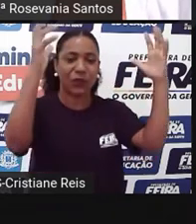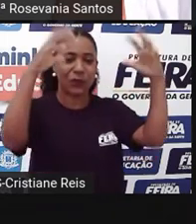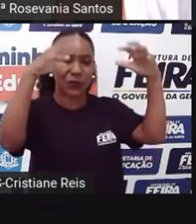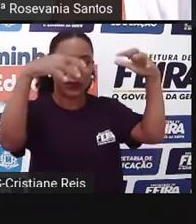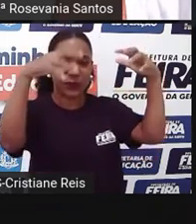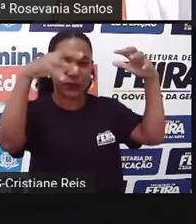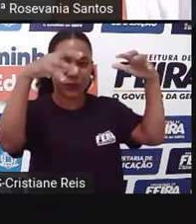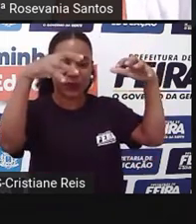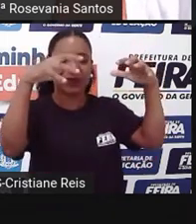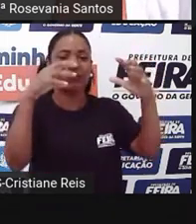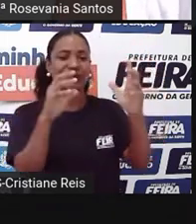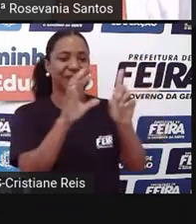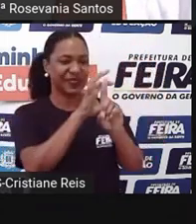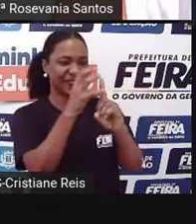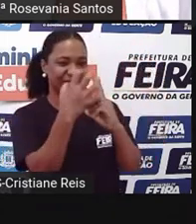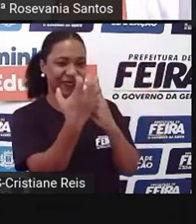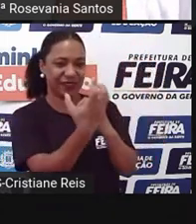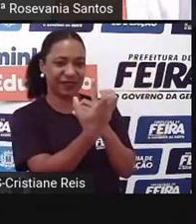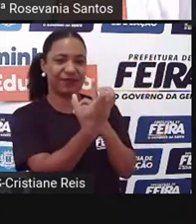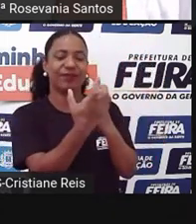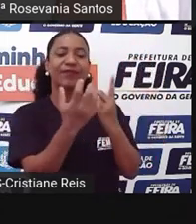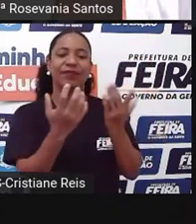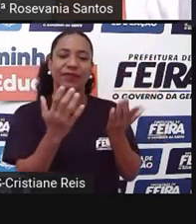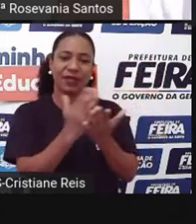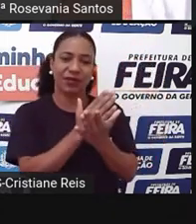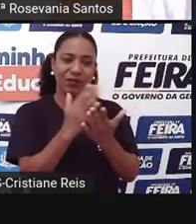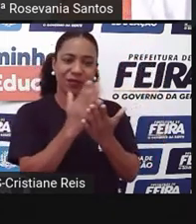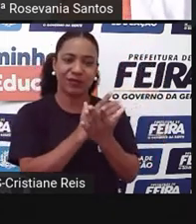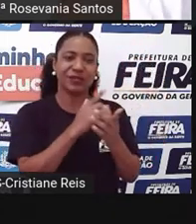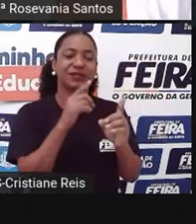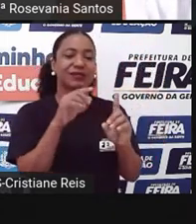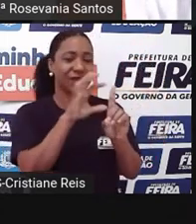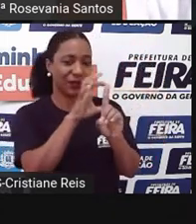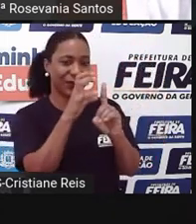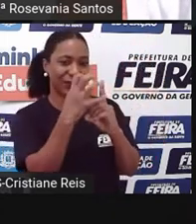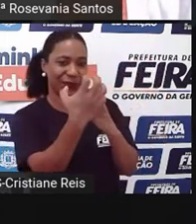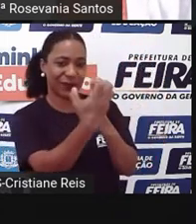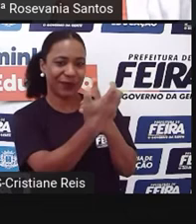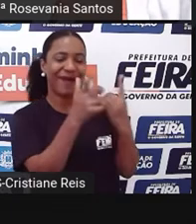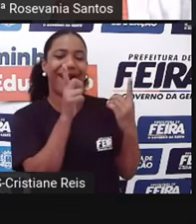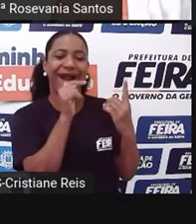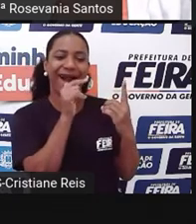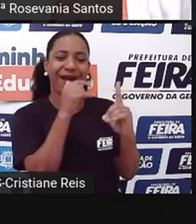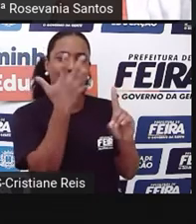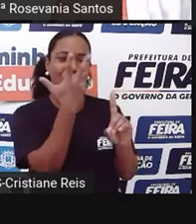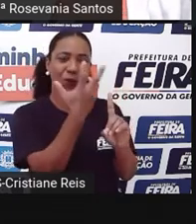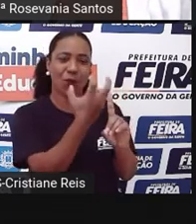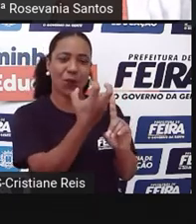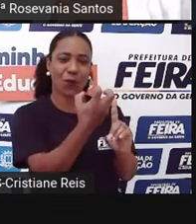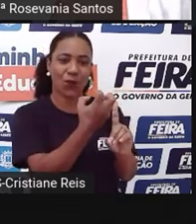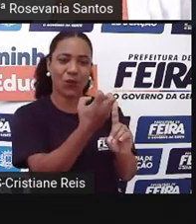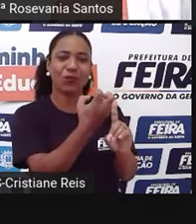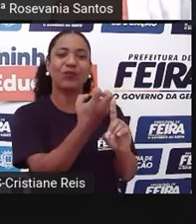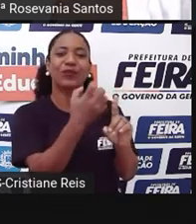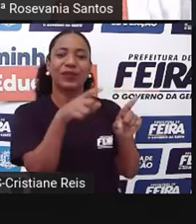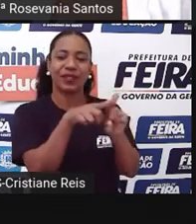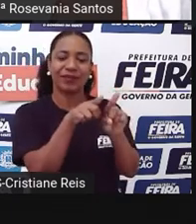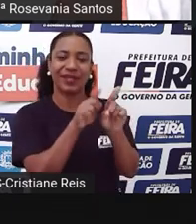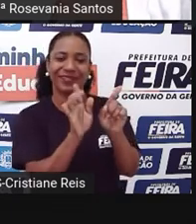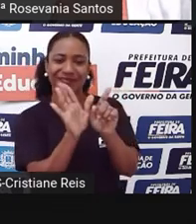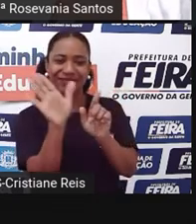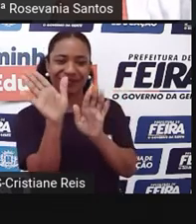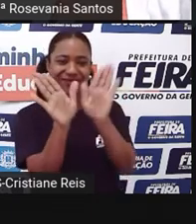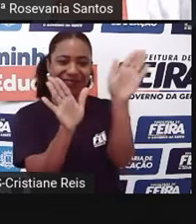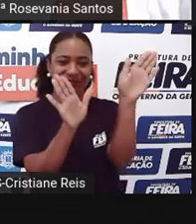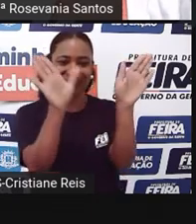as plantas têm que se adaptar, algumas delas, como vocês sabem, guarda água no seu calme, né, como os cactos. As palmas também são muito